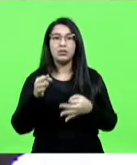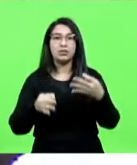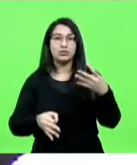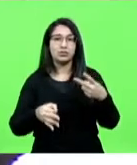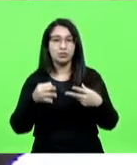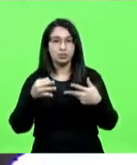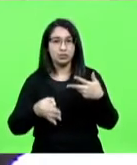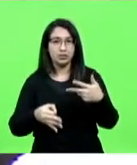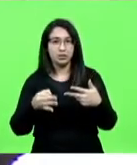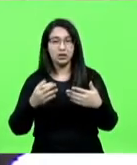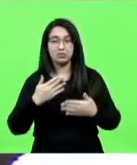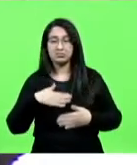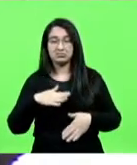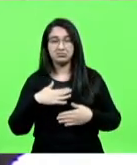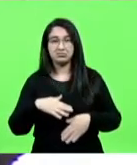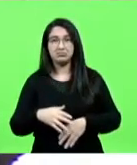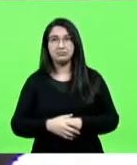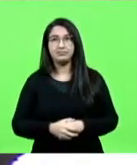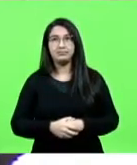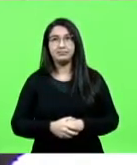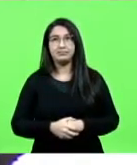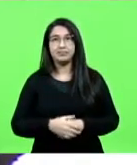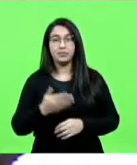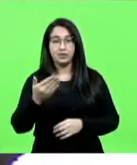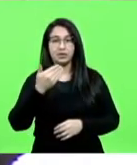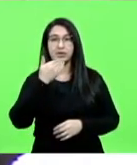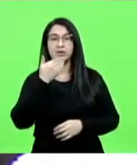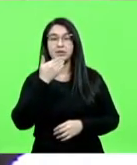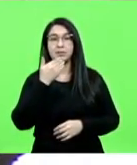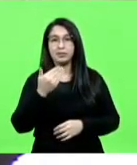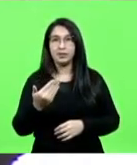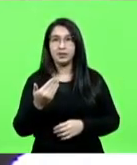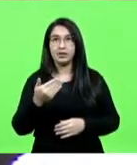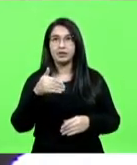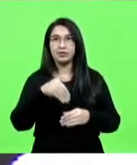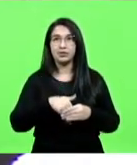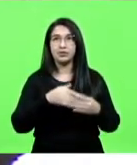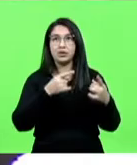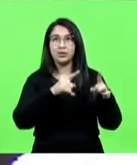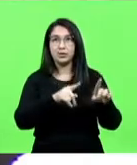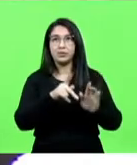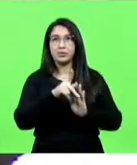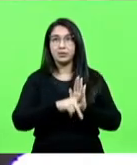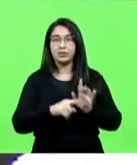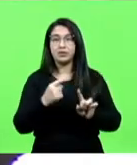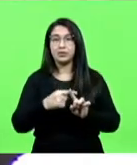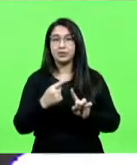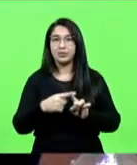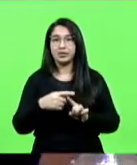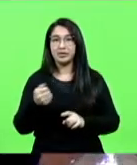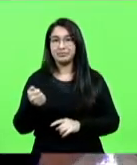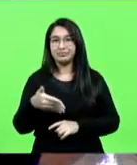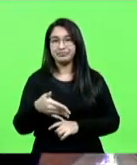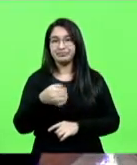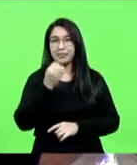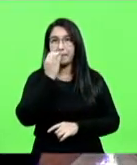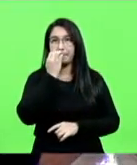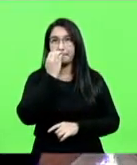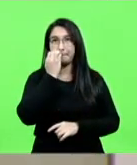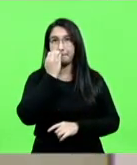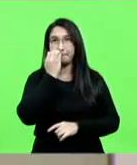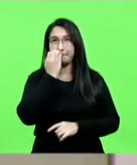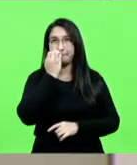tranquilo. Então, Vossa Excelência, solicito para não votar contrário ao projeto. Contrário ao projeto, até porque ele se tornou inócuo. Obrigado, Sr. Presidente.